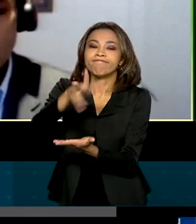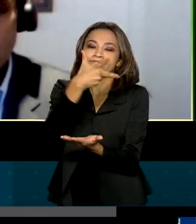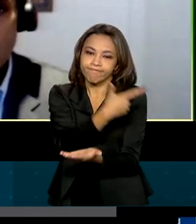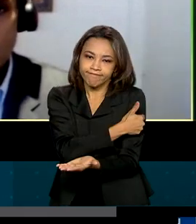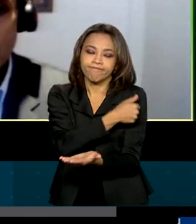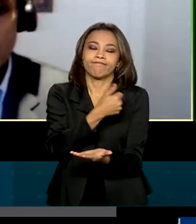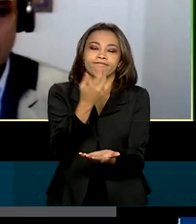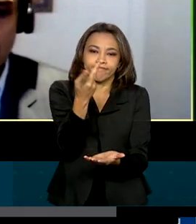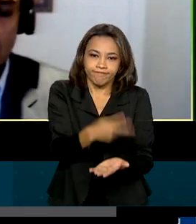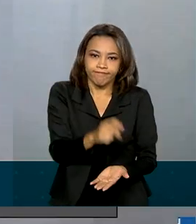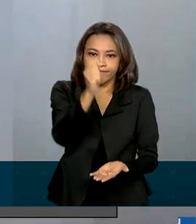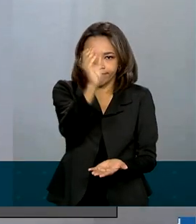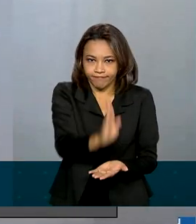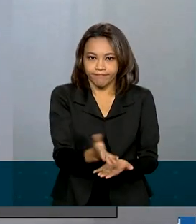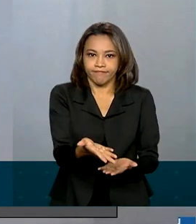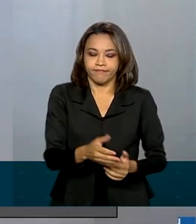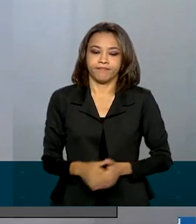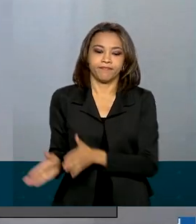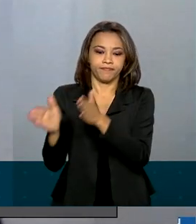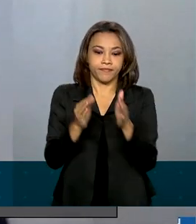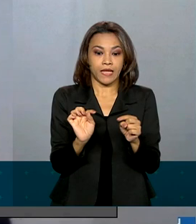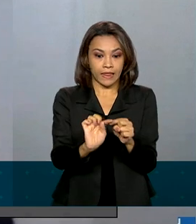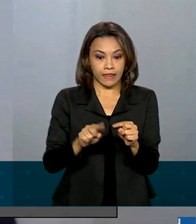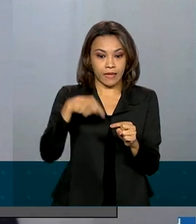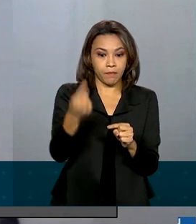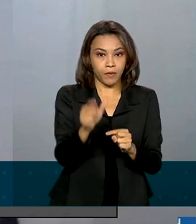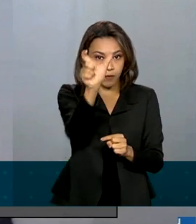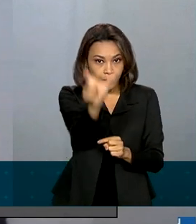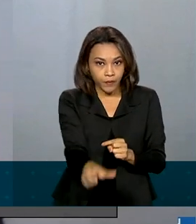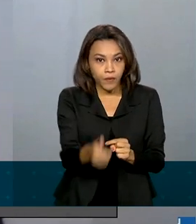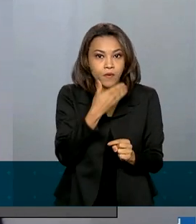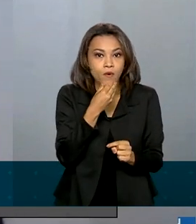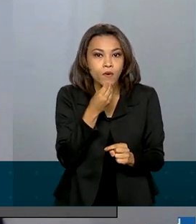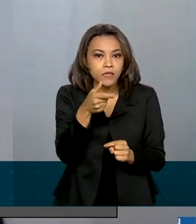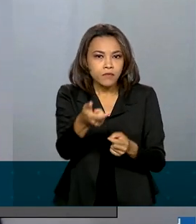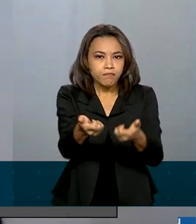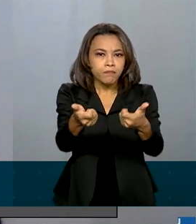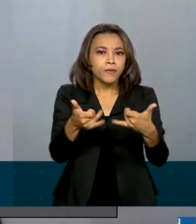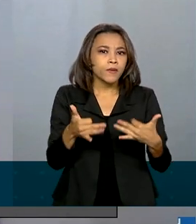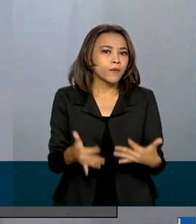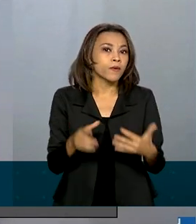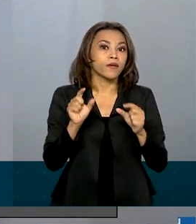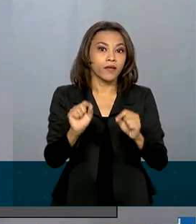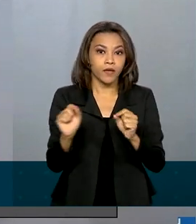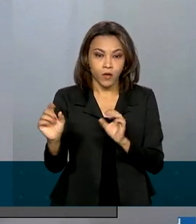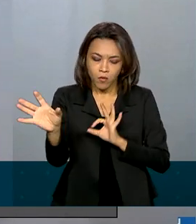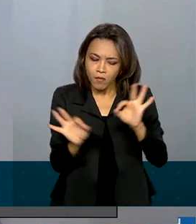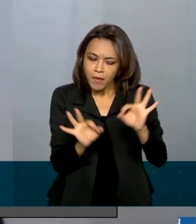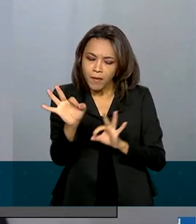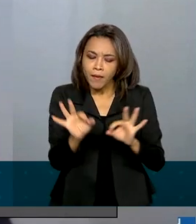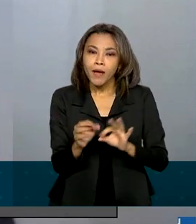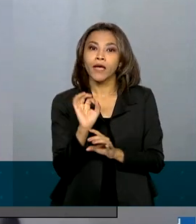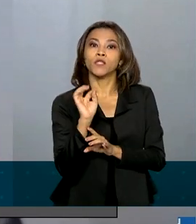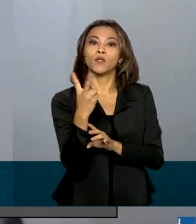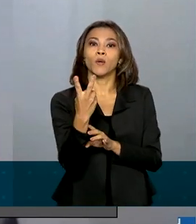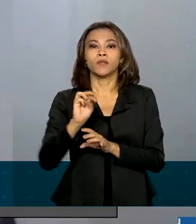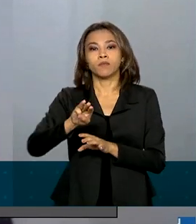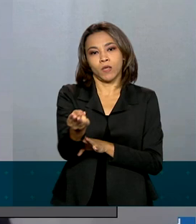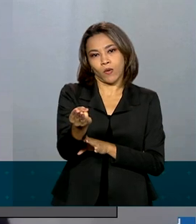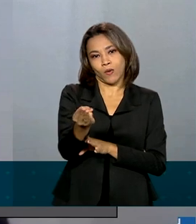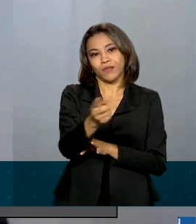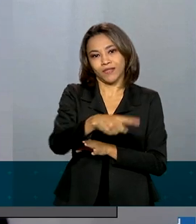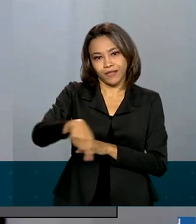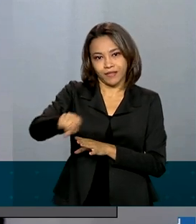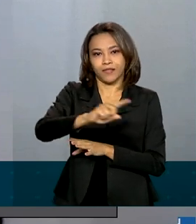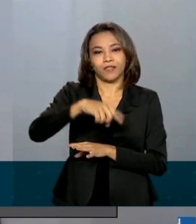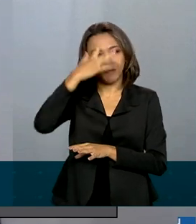a vacina no país. Depois disso, Carlos Murilo afirmou que a estimativa é vacinar 2 milhões de brasileiros no